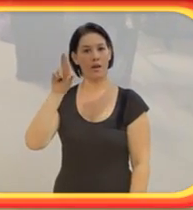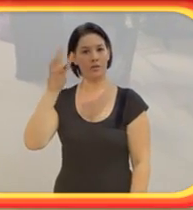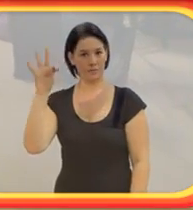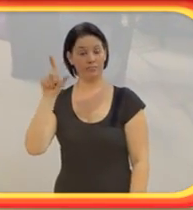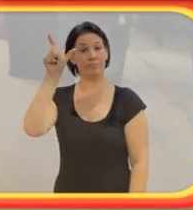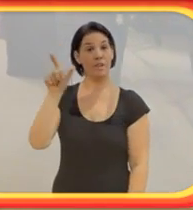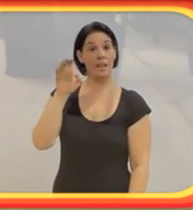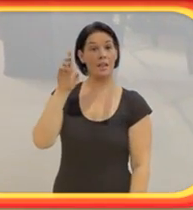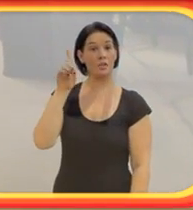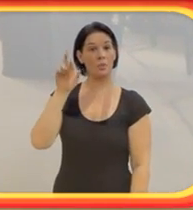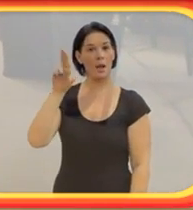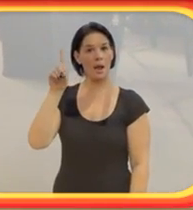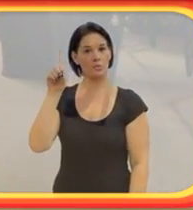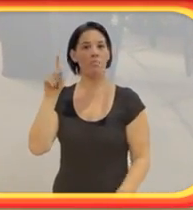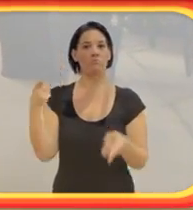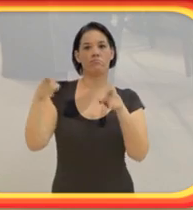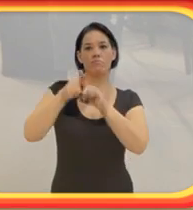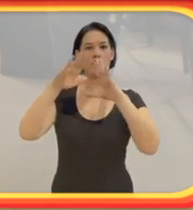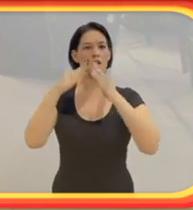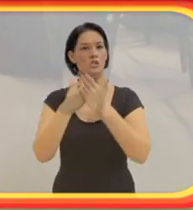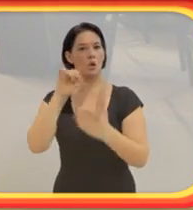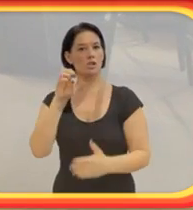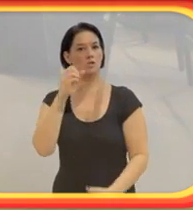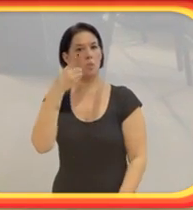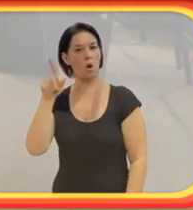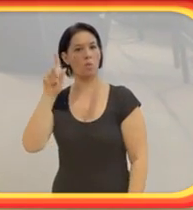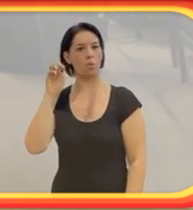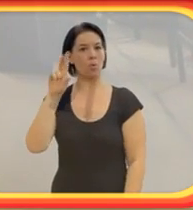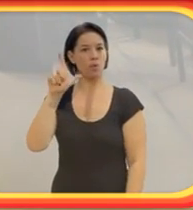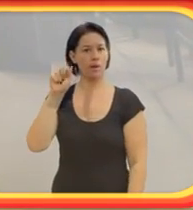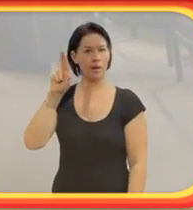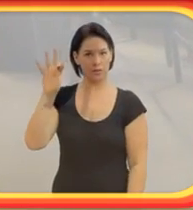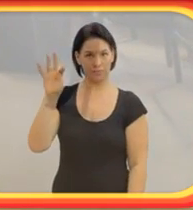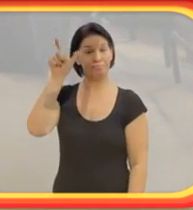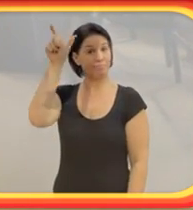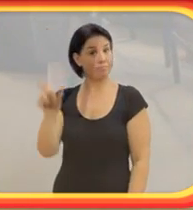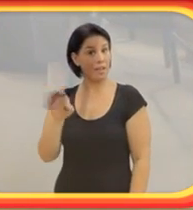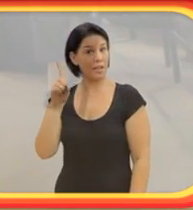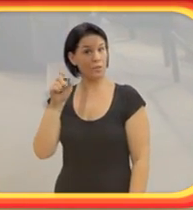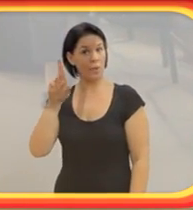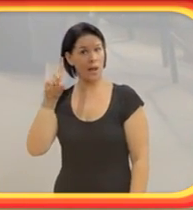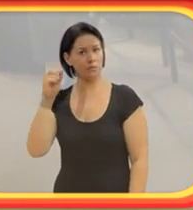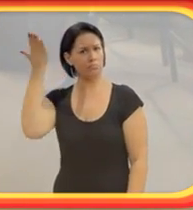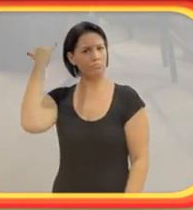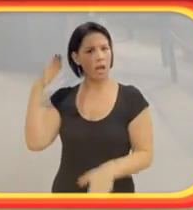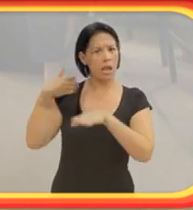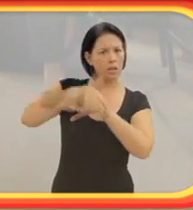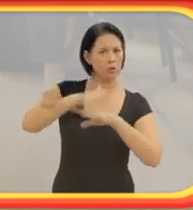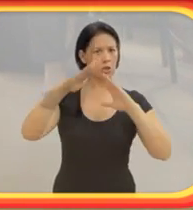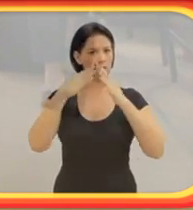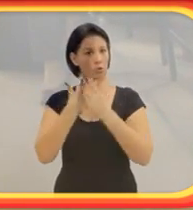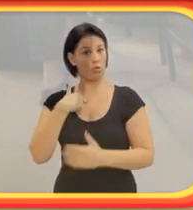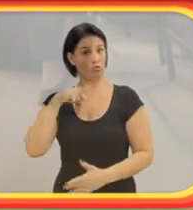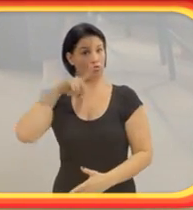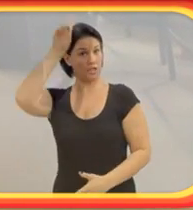o Eduardo é um parceiro da Escola João Goulart. O Eduardo, desde que eu entrei na direção, todos os anos ele vem aqui, faz